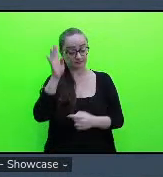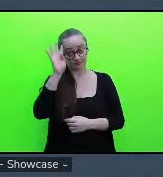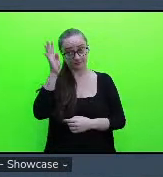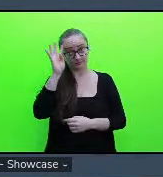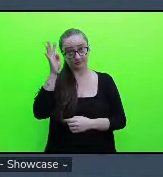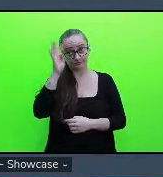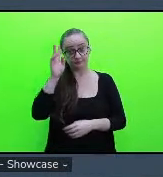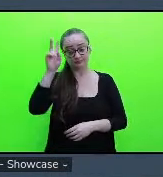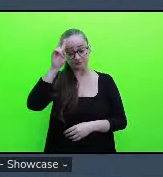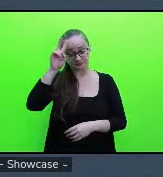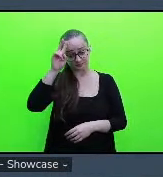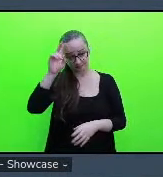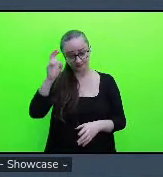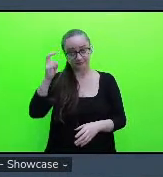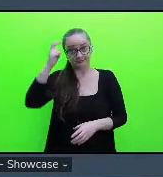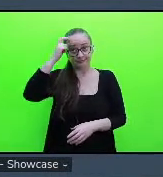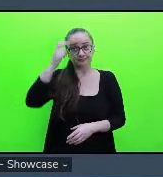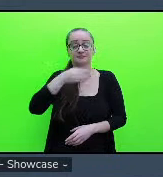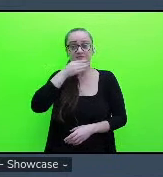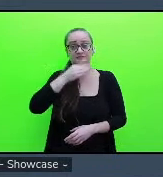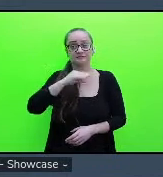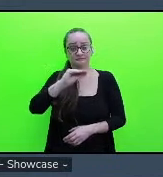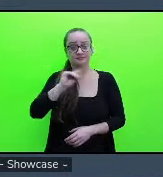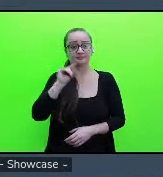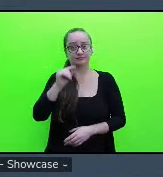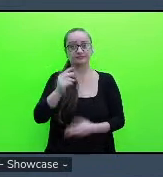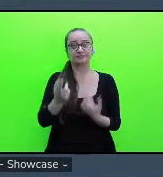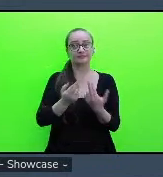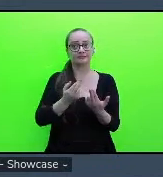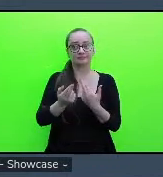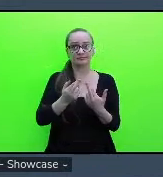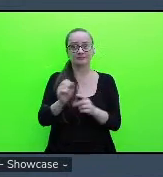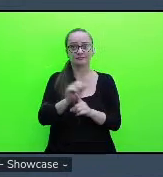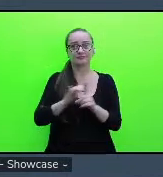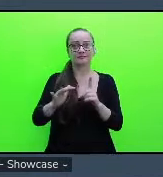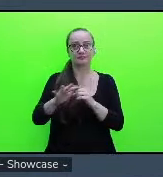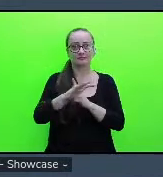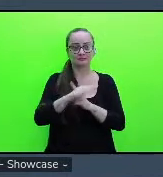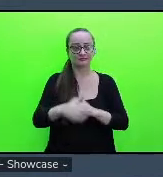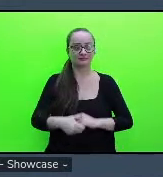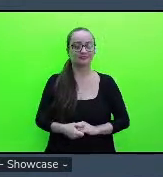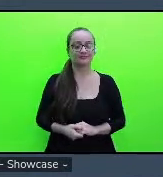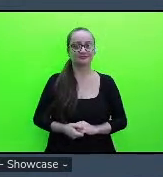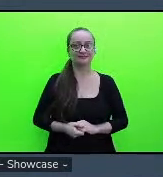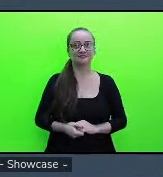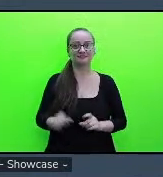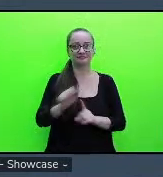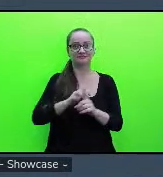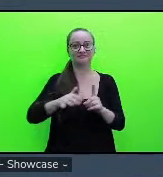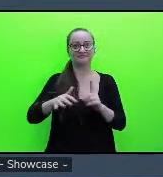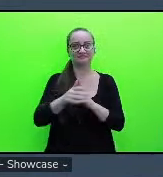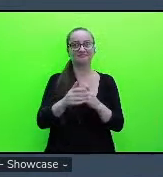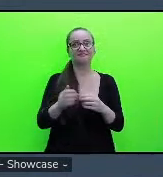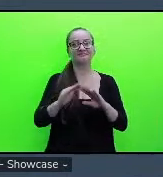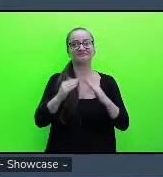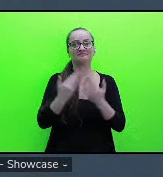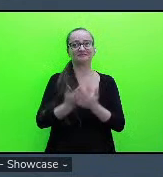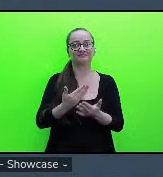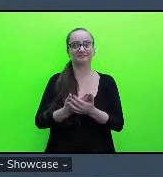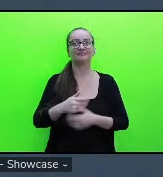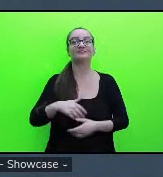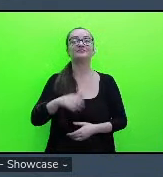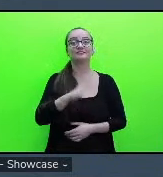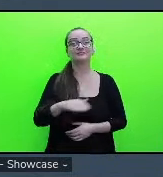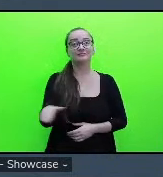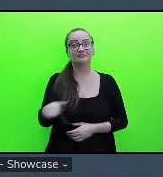vigotskiana é por meio dessa relação social e escolar que as crianças ampliam esses